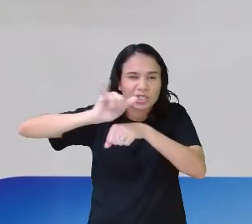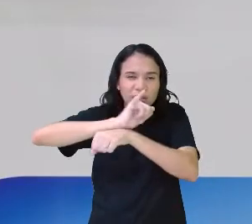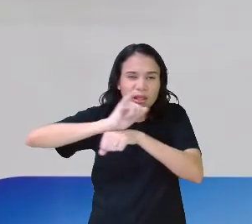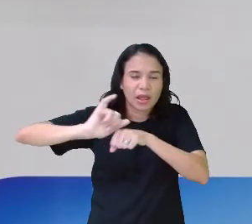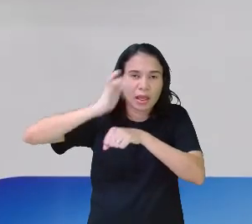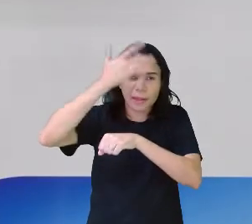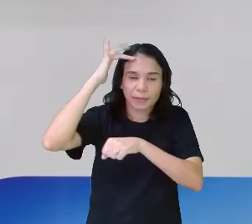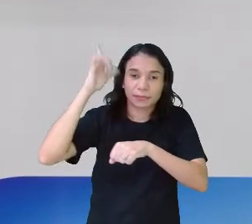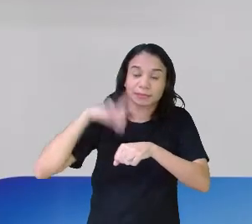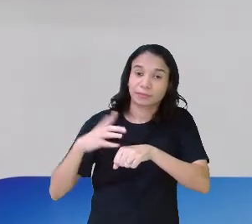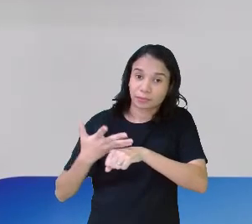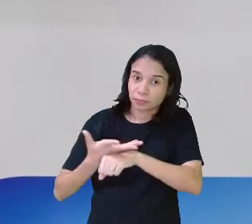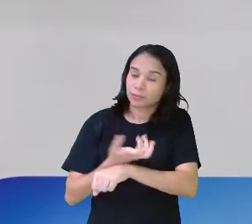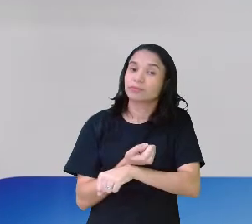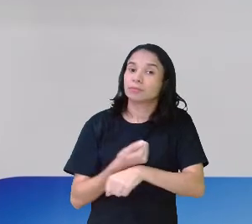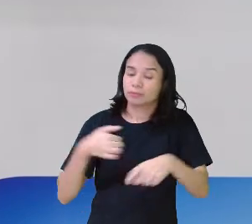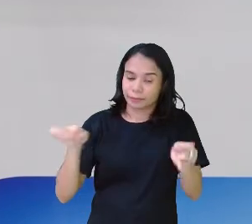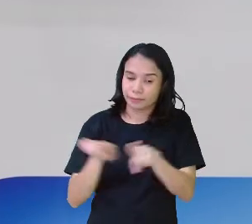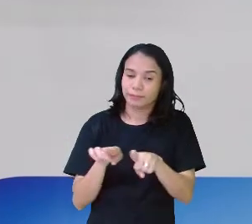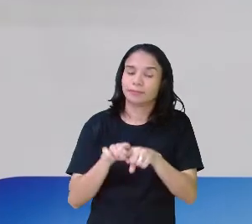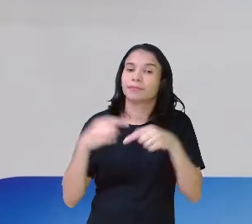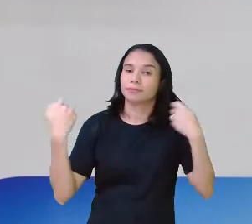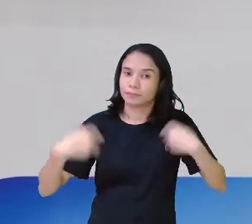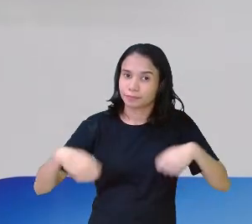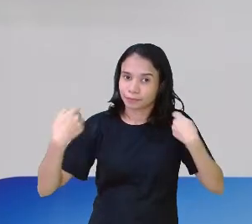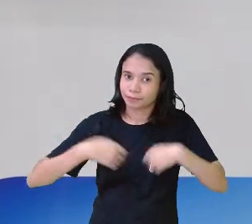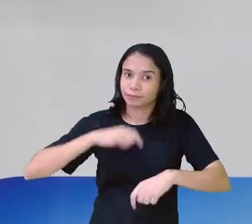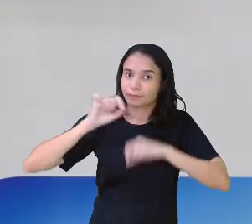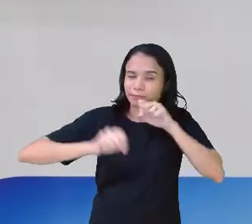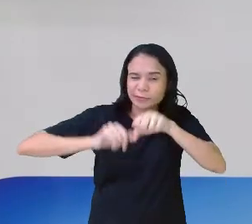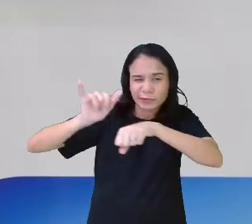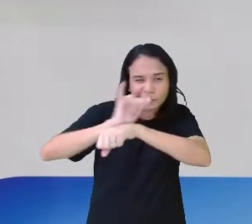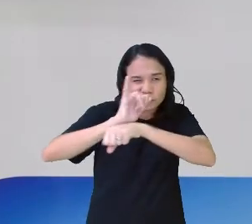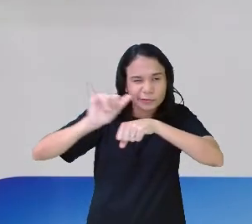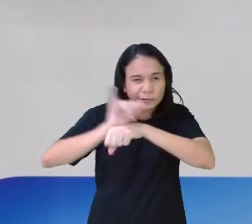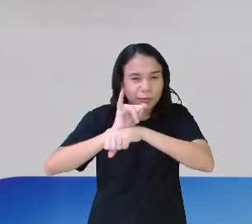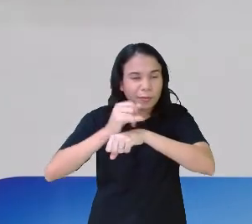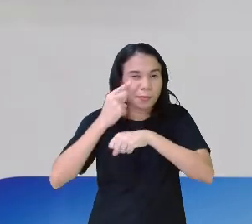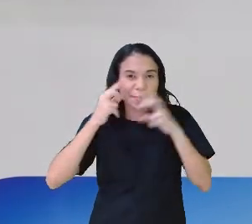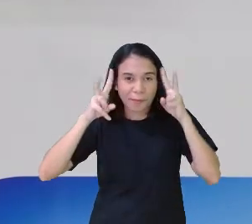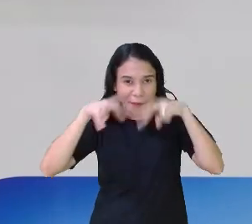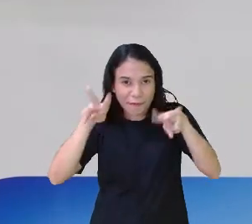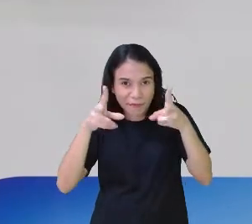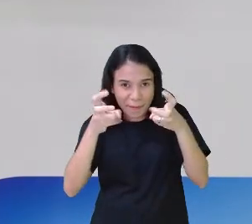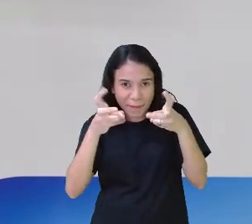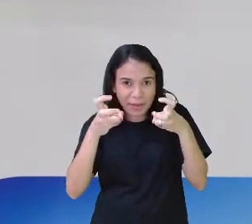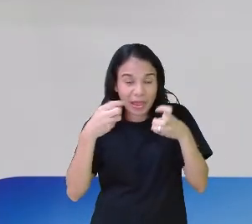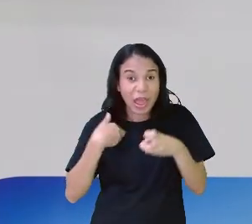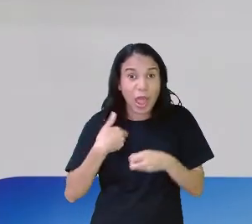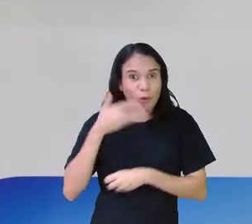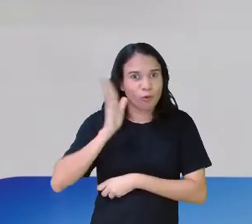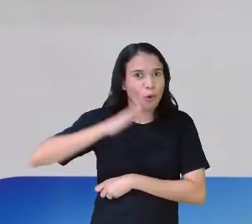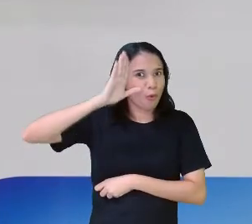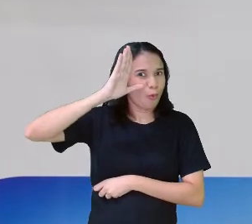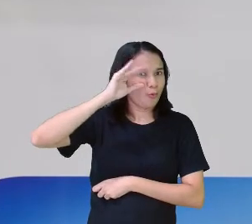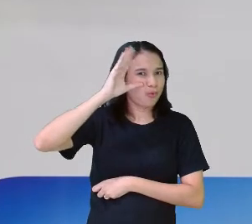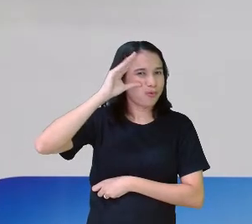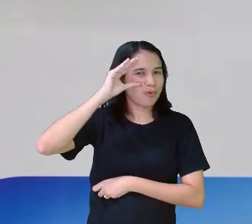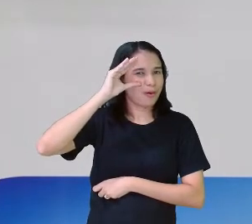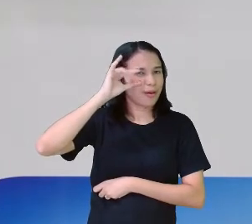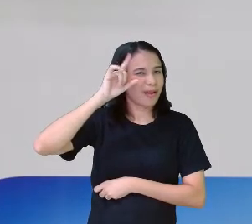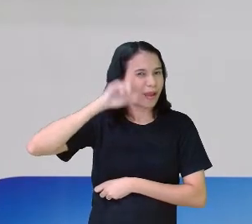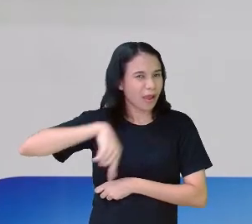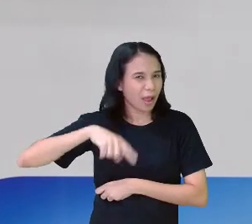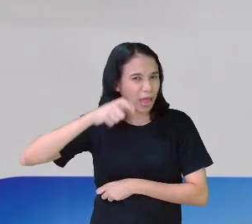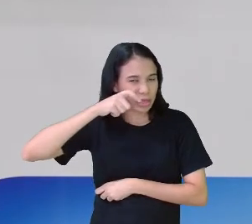Além de habilidade ali, também precisa de ter estratégia. Então, veja, eu mesmo já fiquei curiosa. Se